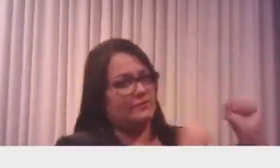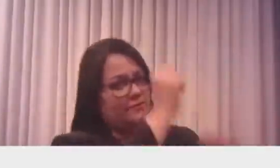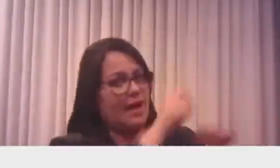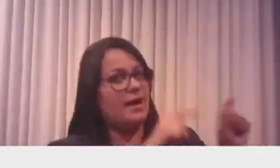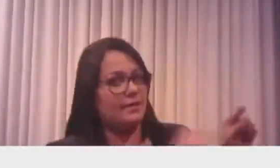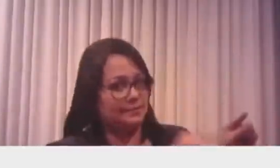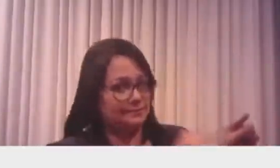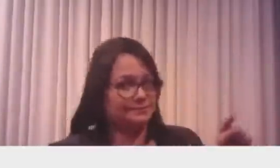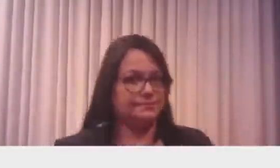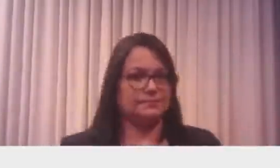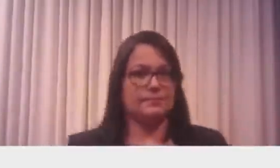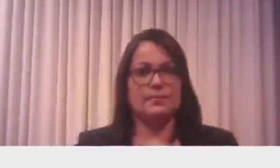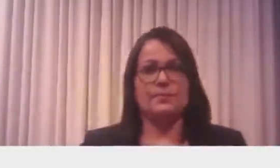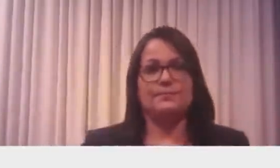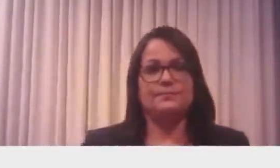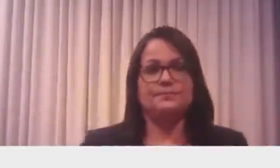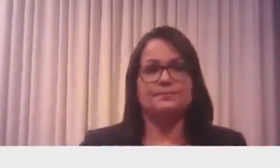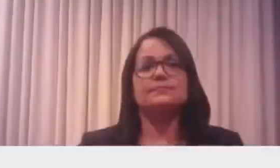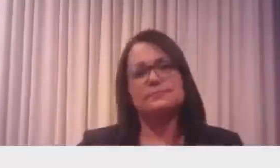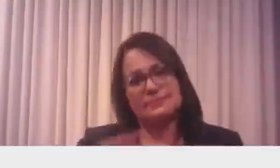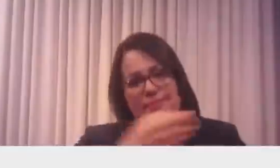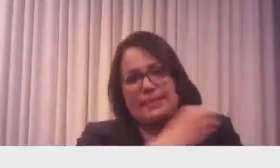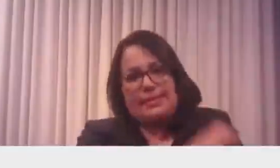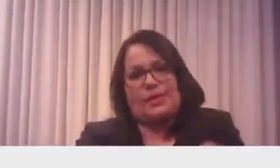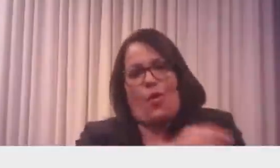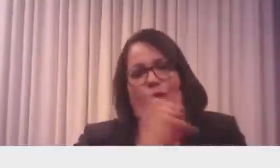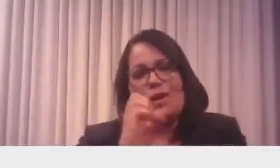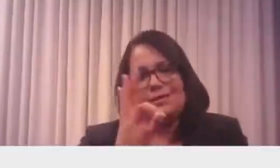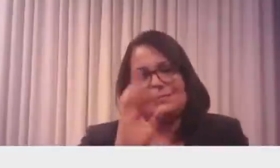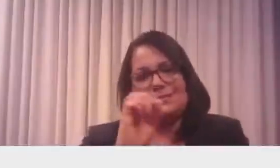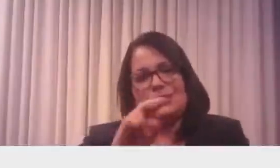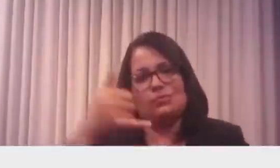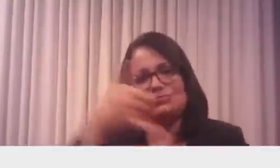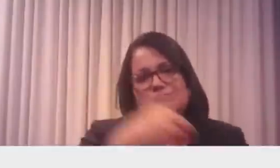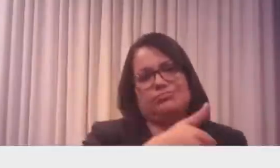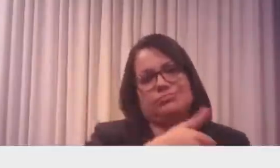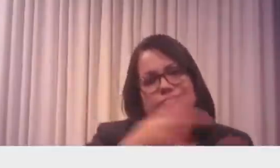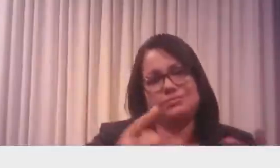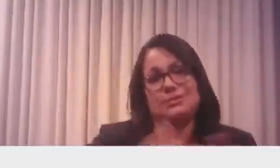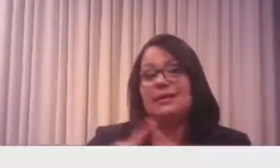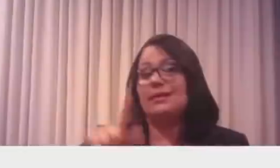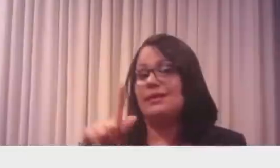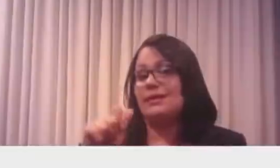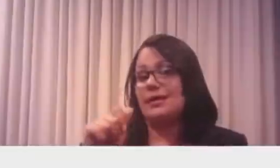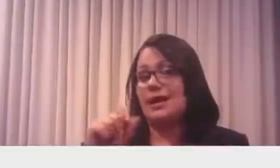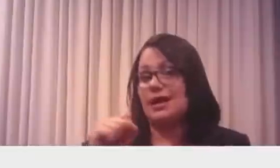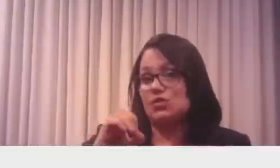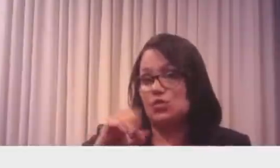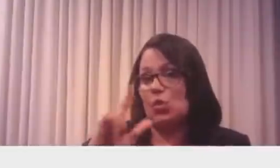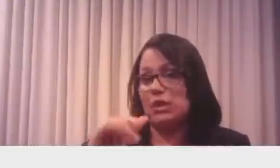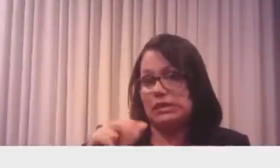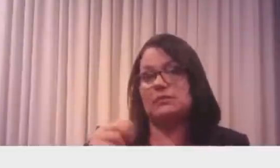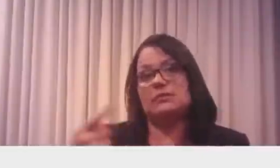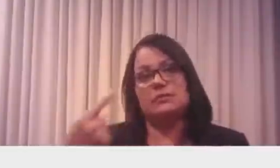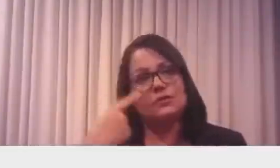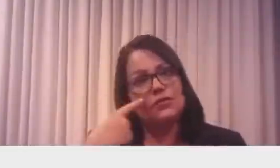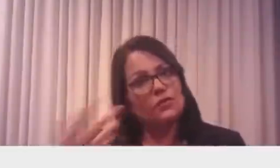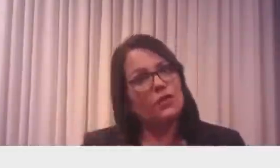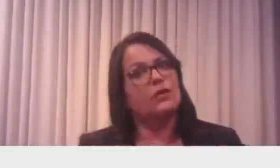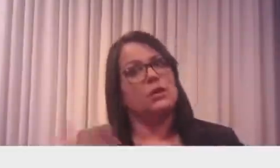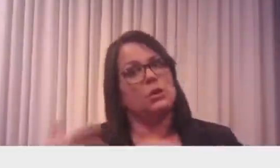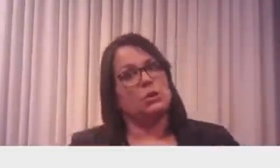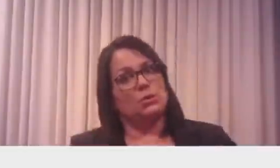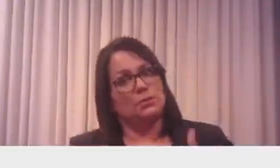Que é o etanol que você bota no teu carro. Na gasolina é o etanol puro. Então, olha o tamanho da encrenca